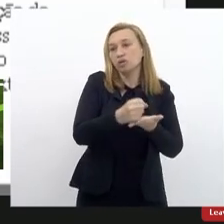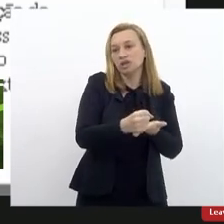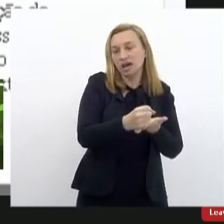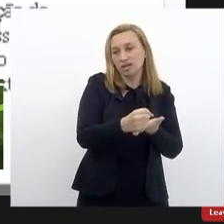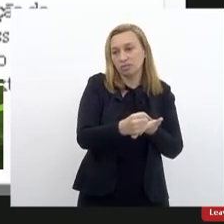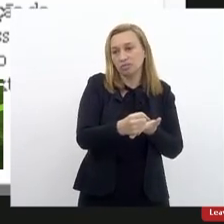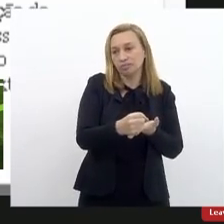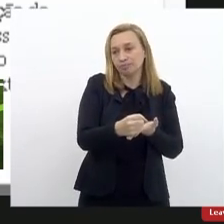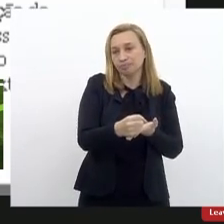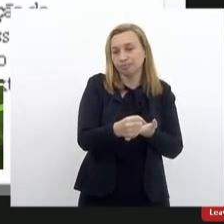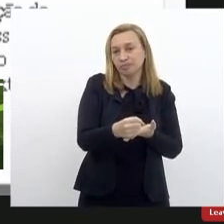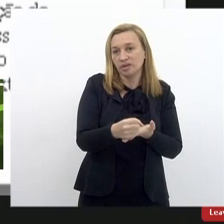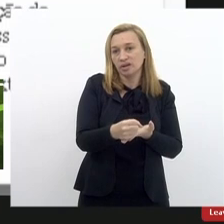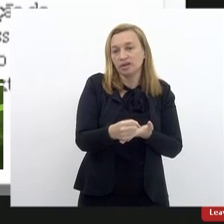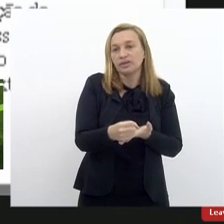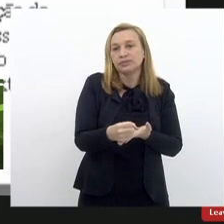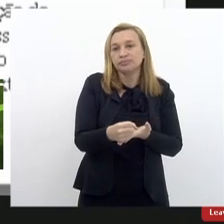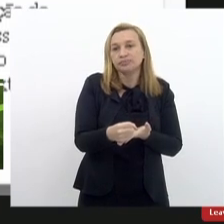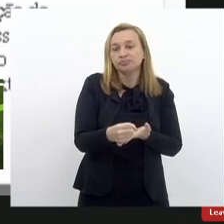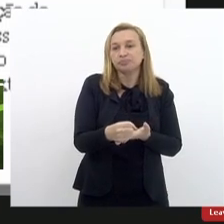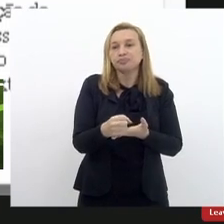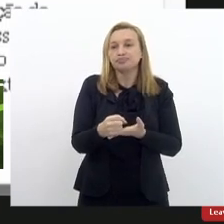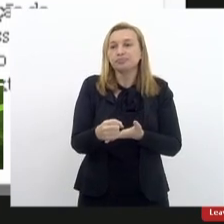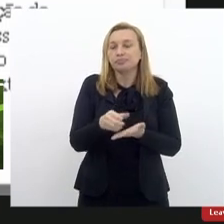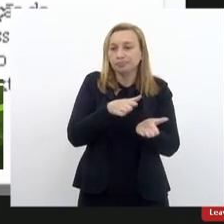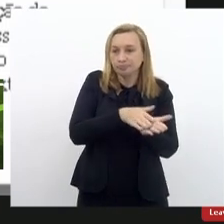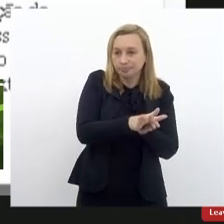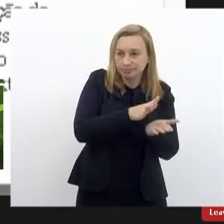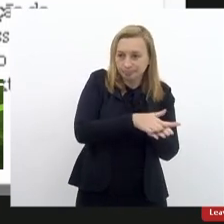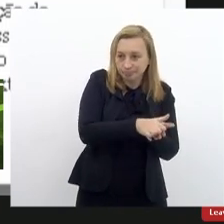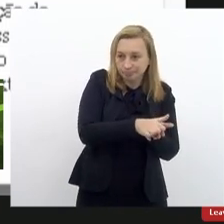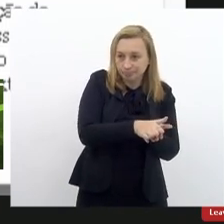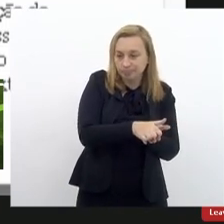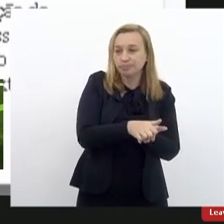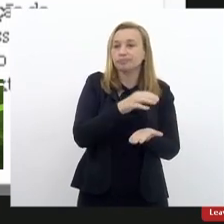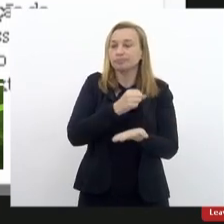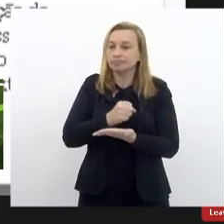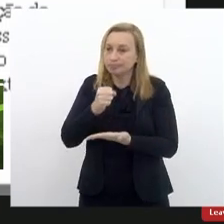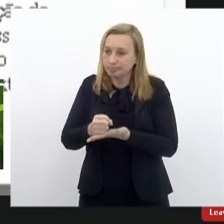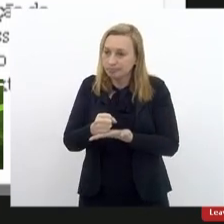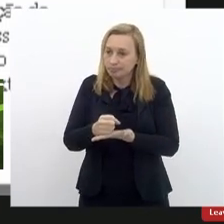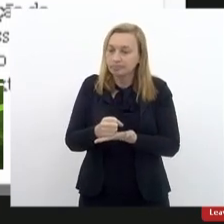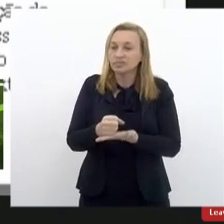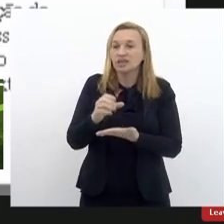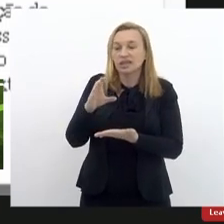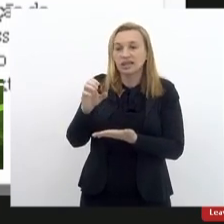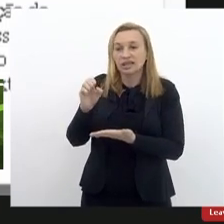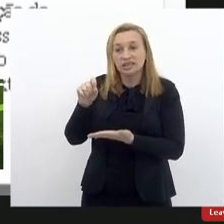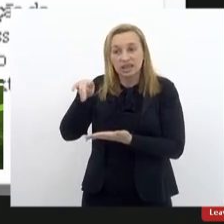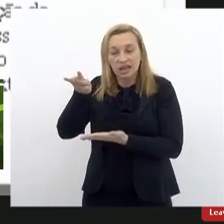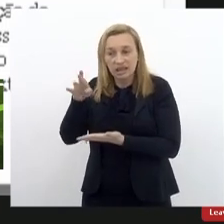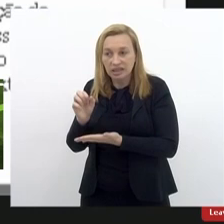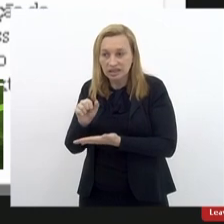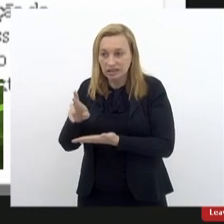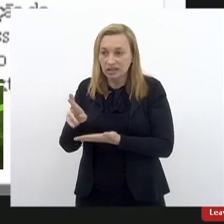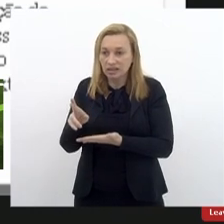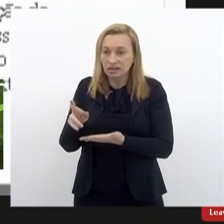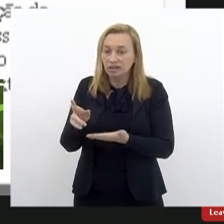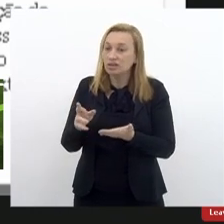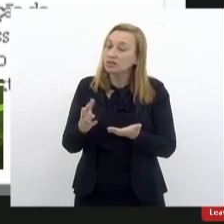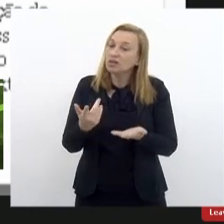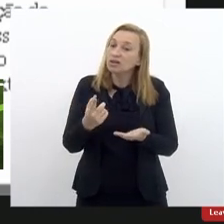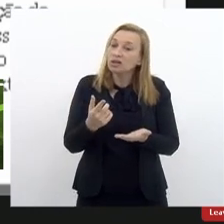locação das impressoras e também dos scanners, nós ficamos sem impressoras.